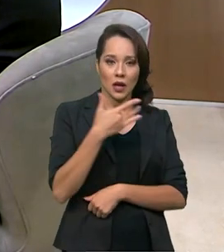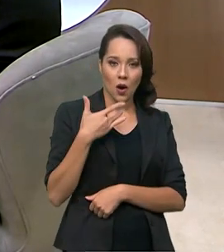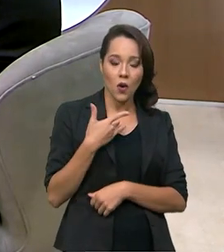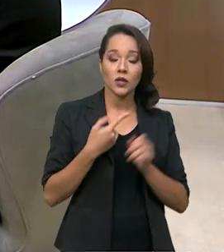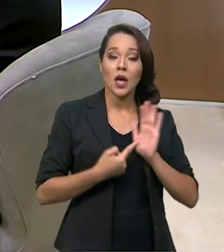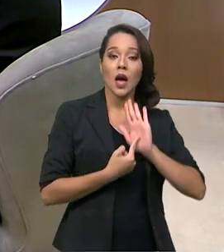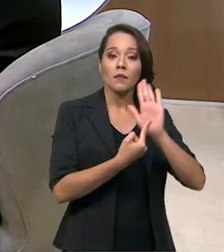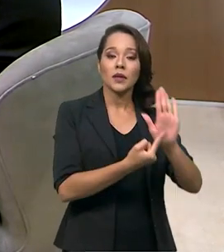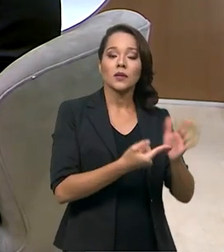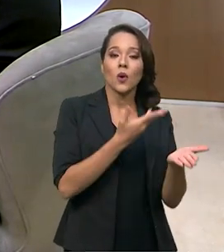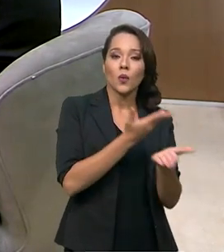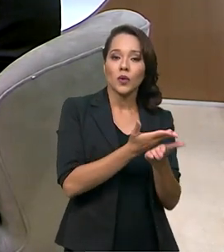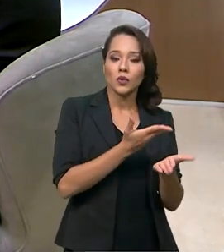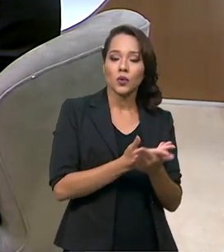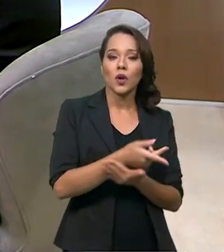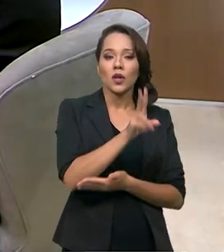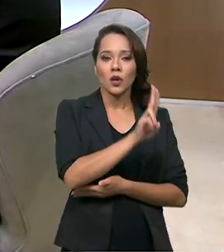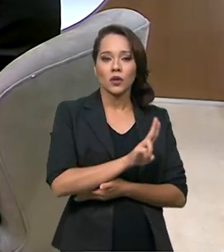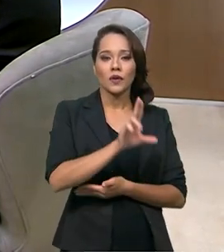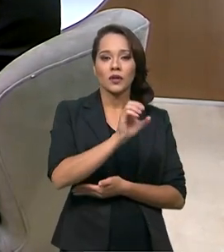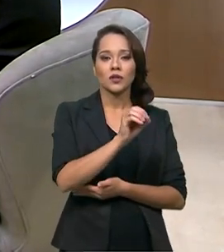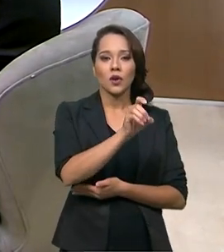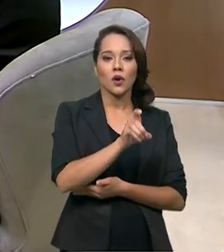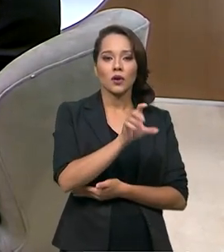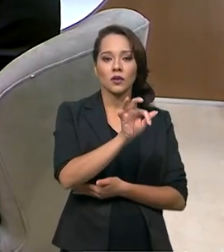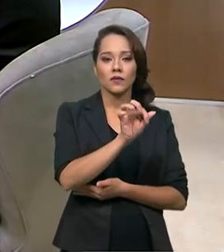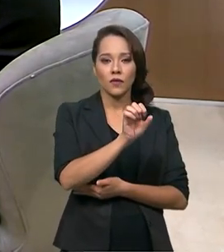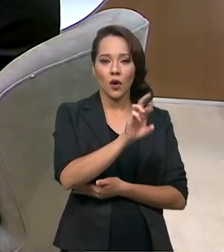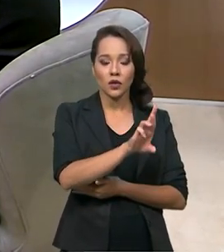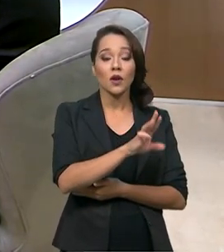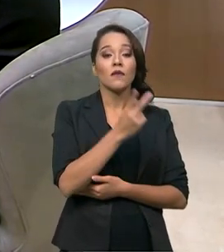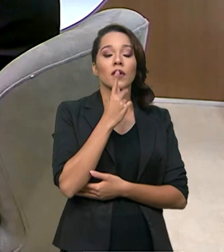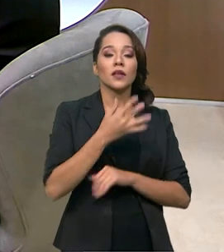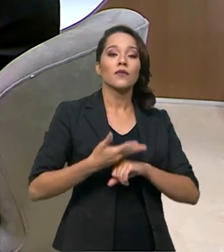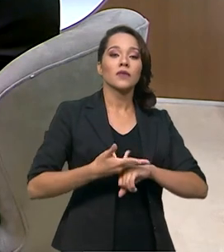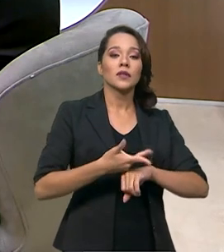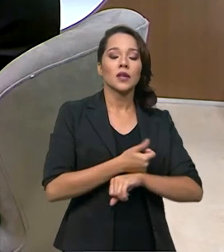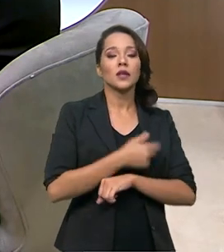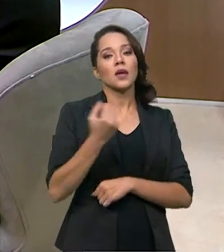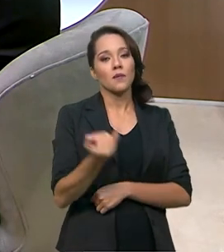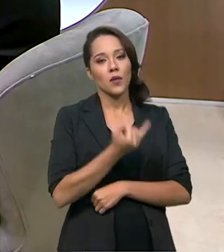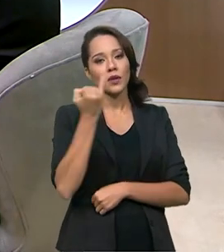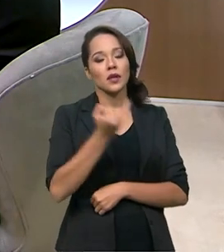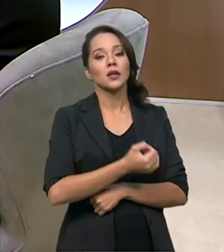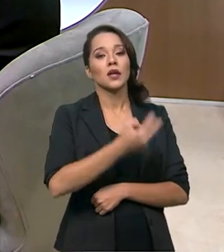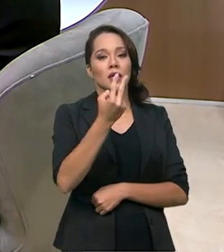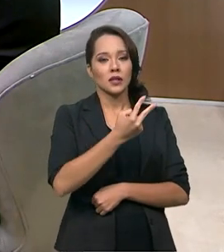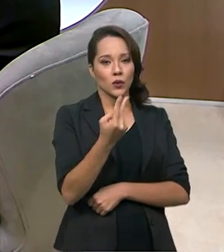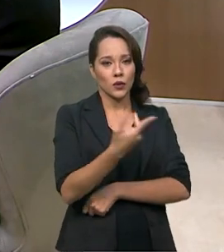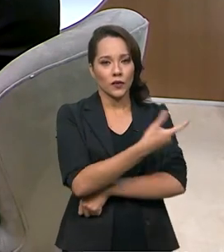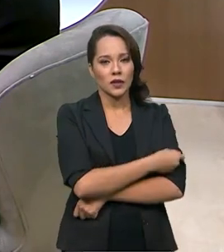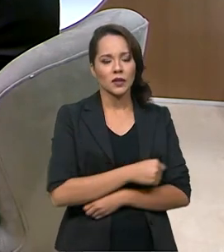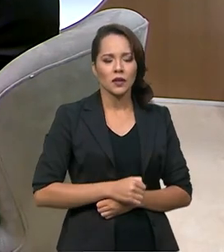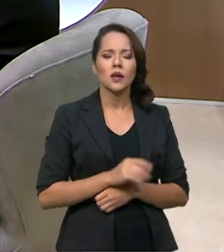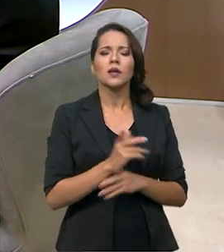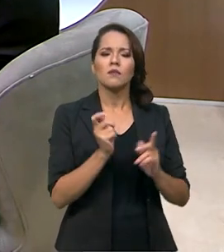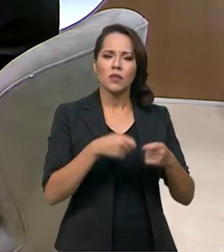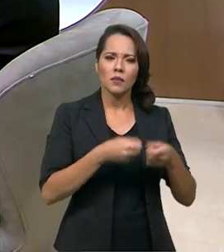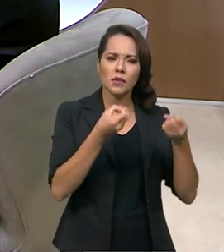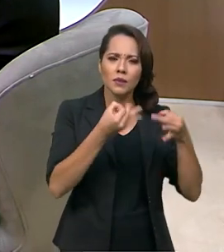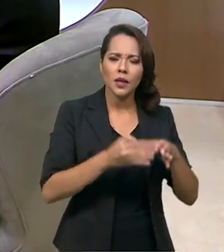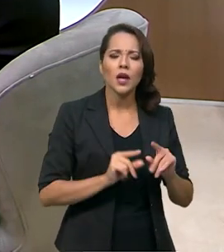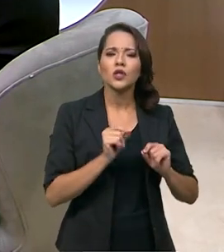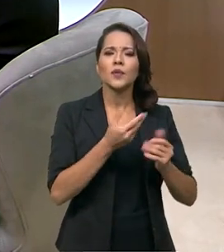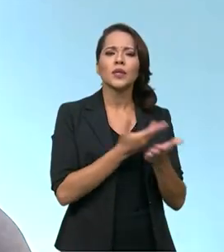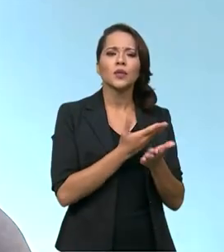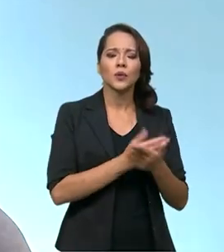apresentou um estudo da Universidade de Oxford, falando sobre a eficiência e importância da segunda dose. O é o senhor já pode falar para a gente